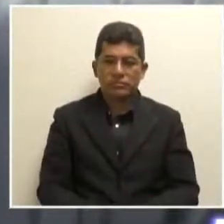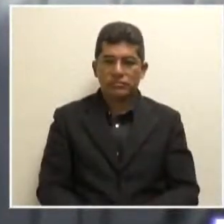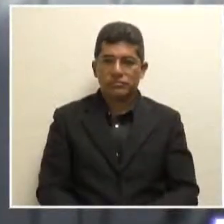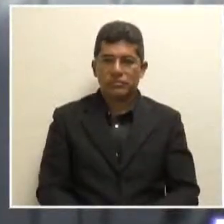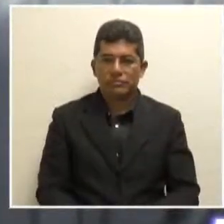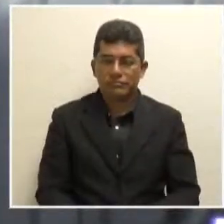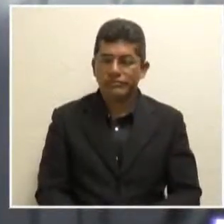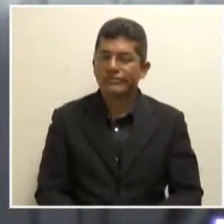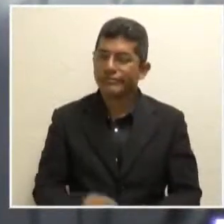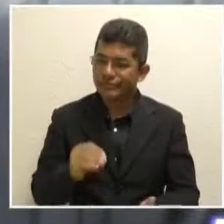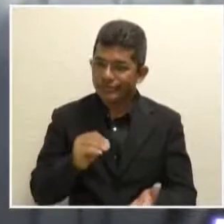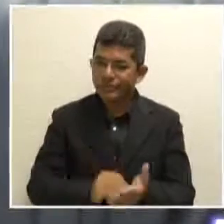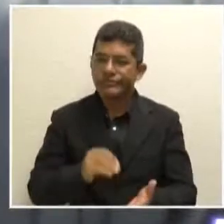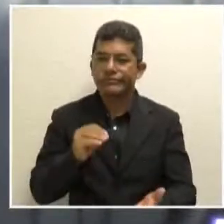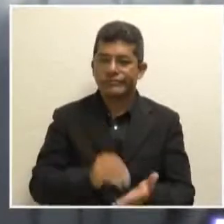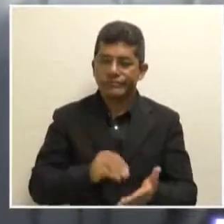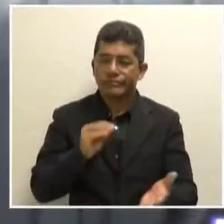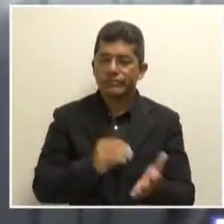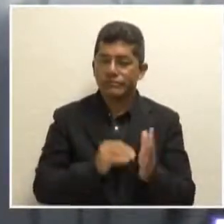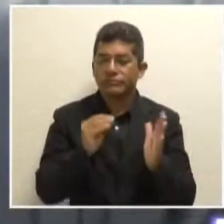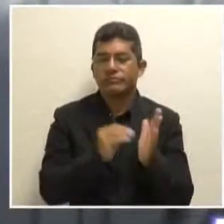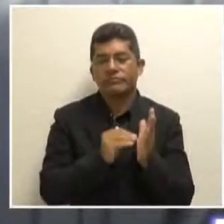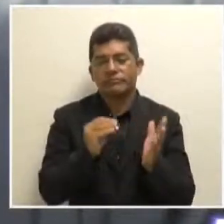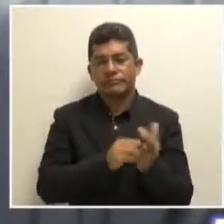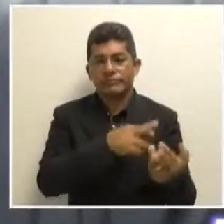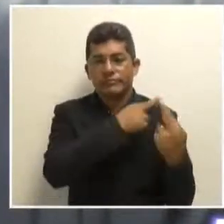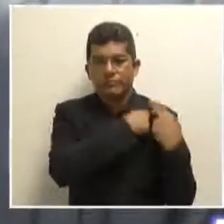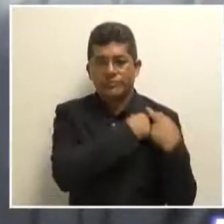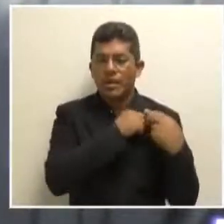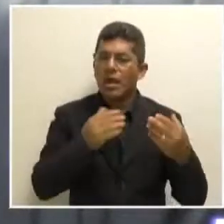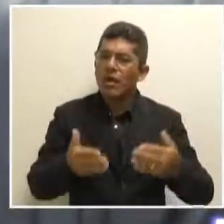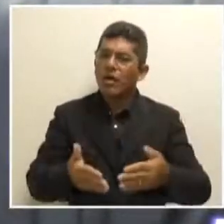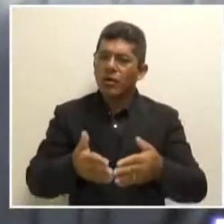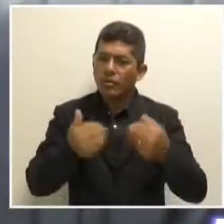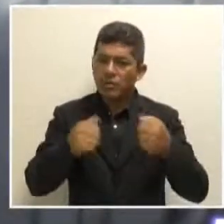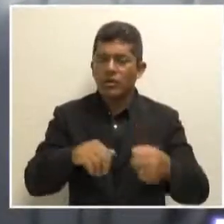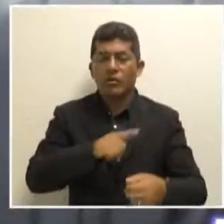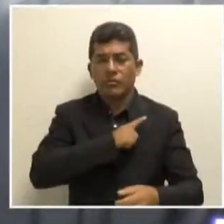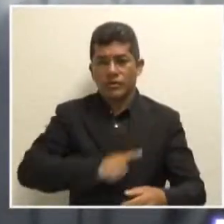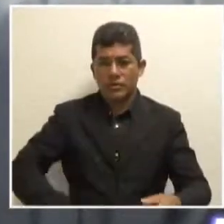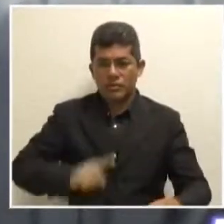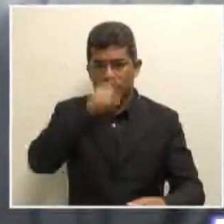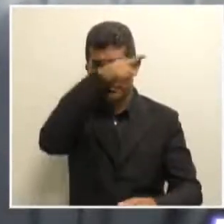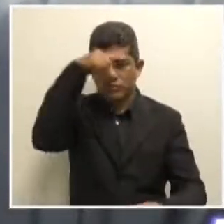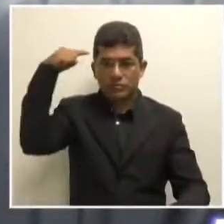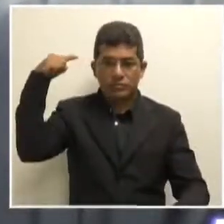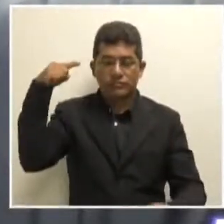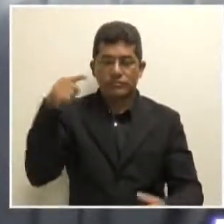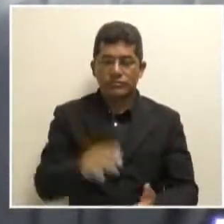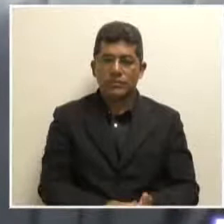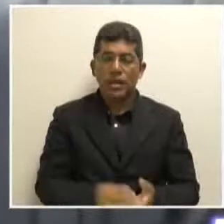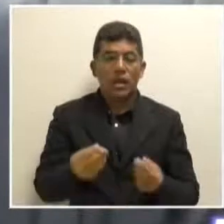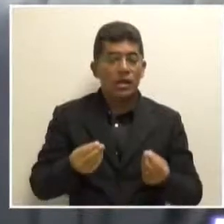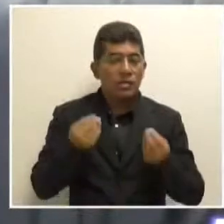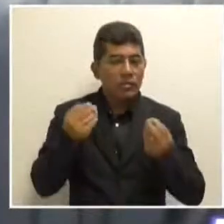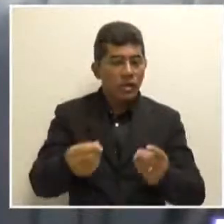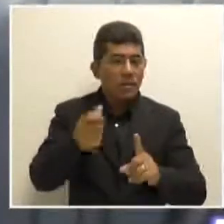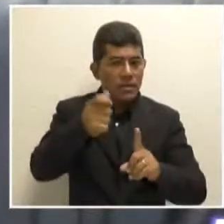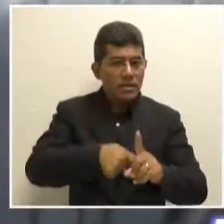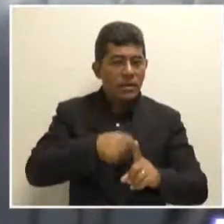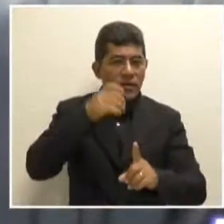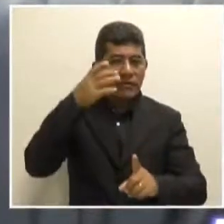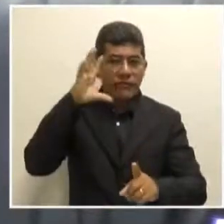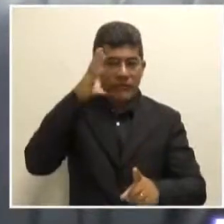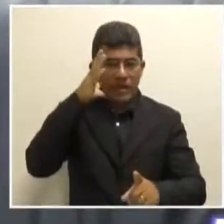gesto de irresponsabilidade. Faço um apelo ao governador, que envie em fevereiro